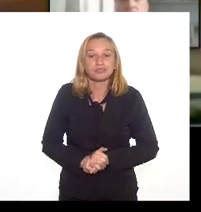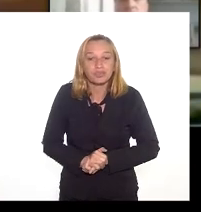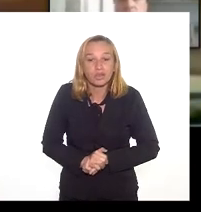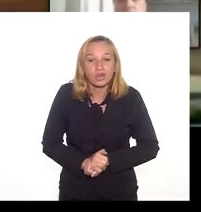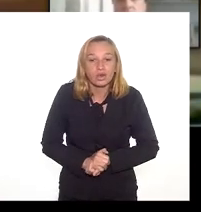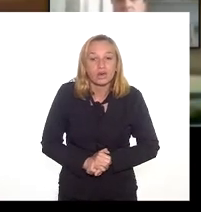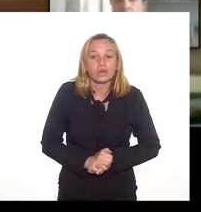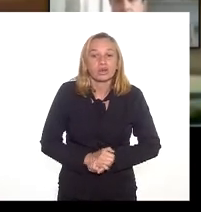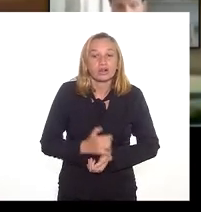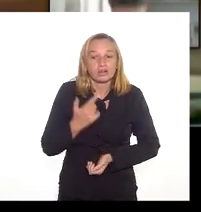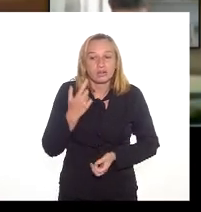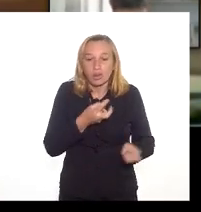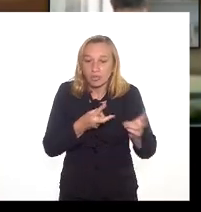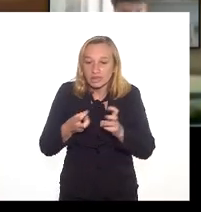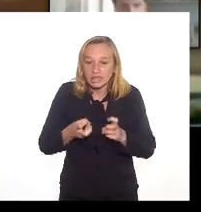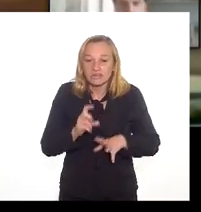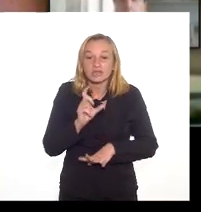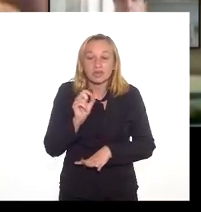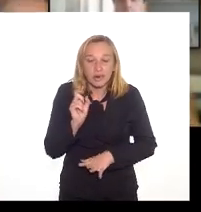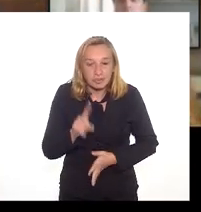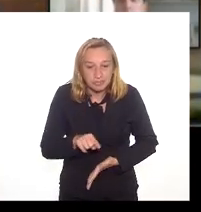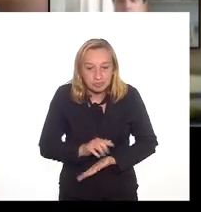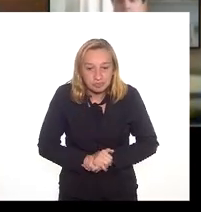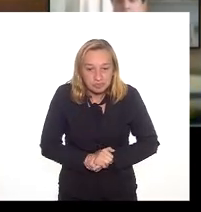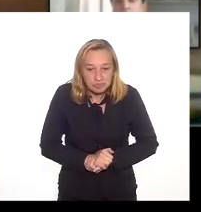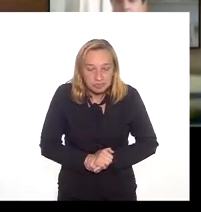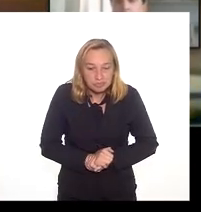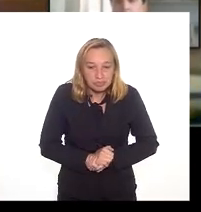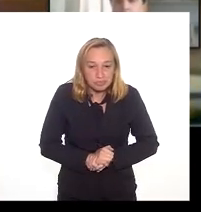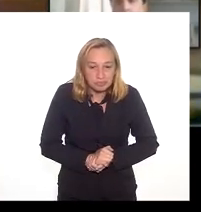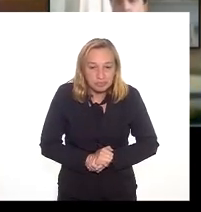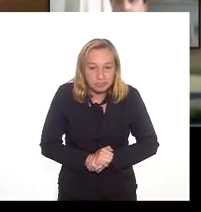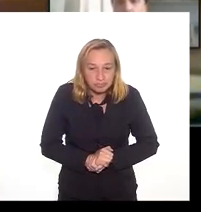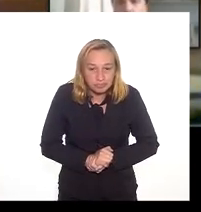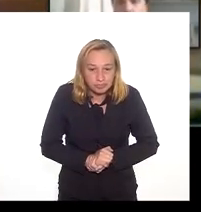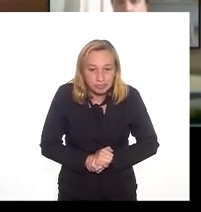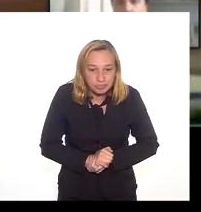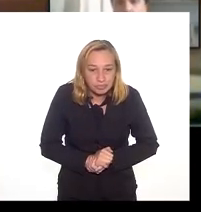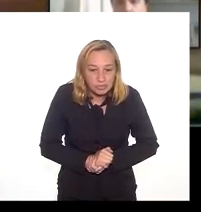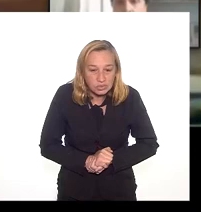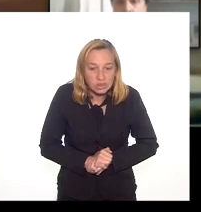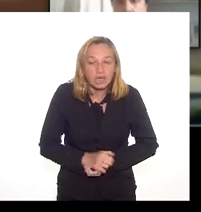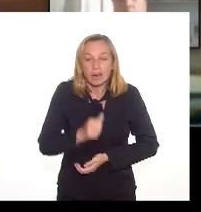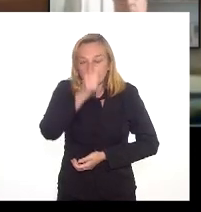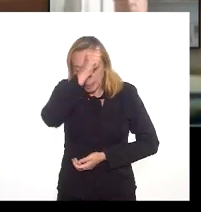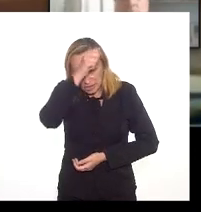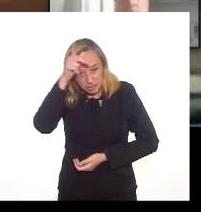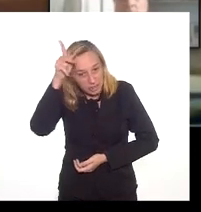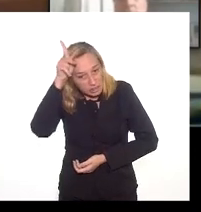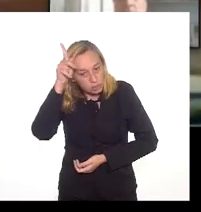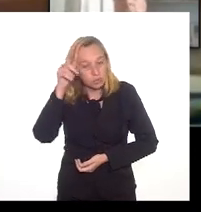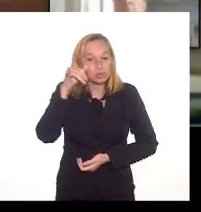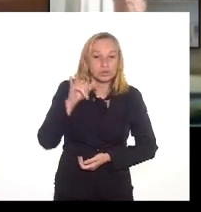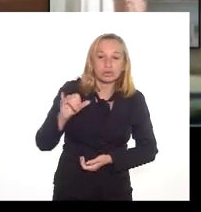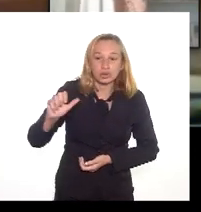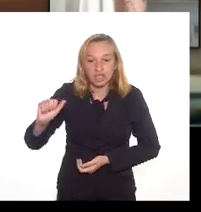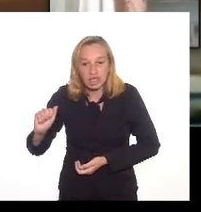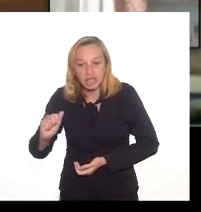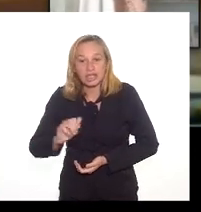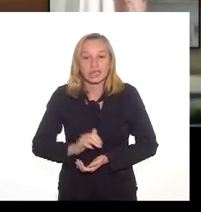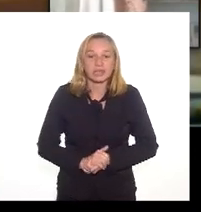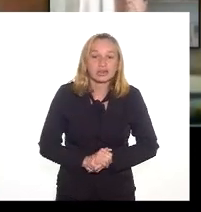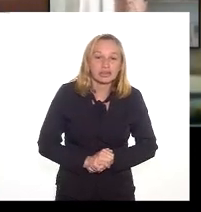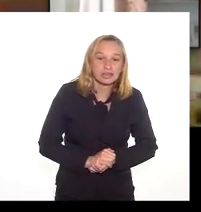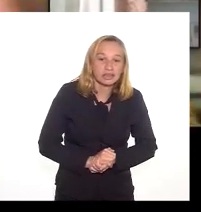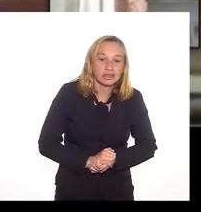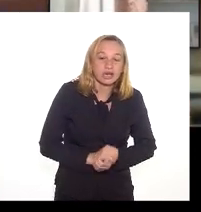E o que a gente vem verificando é uma disposição tanto da Prefeitura como do INCRA como